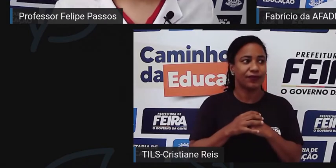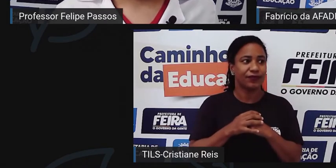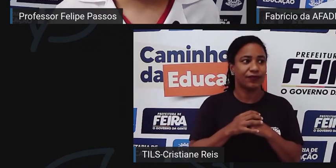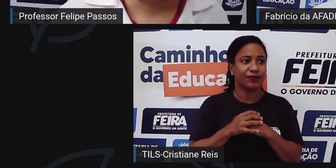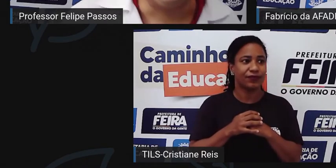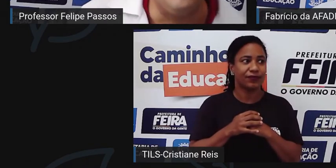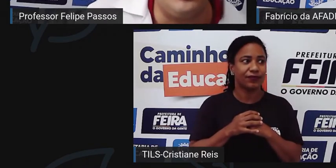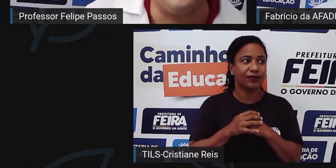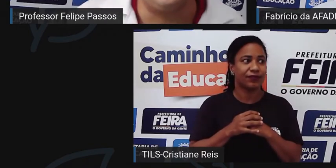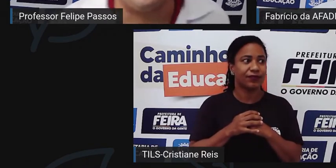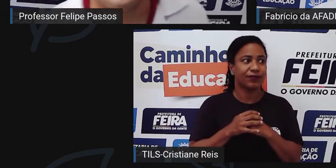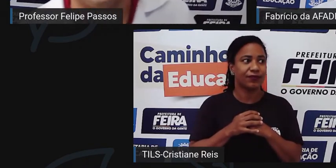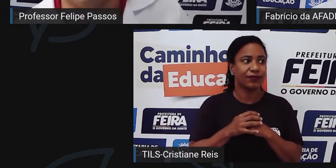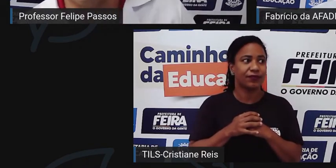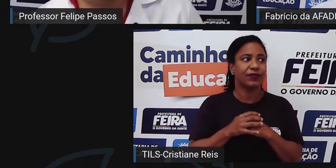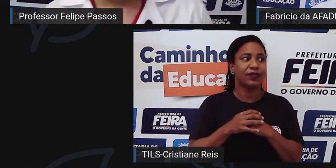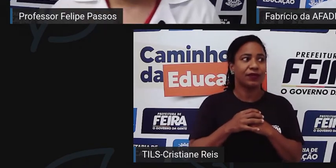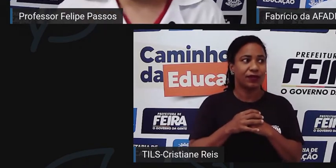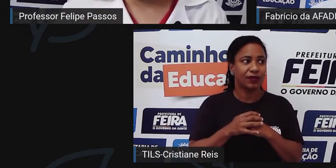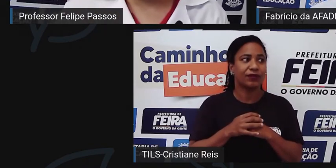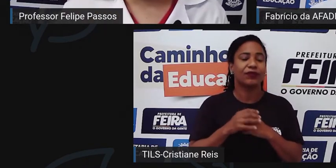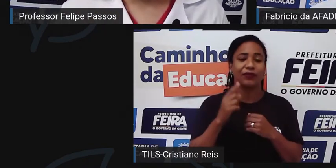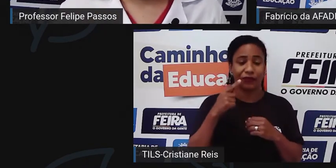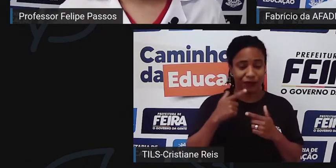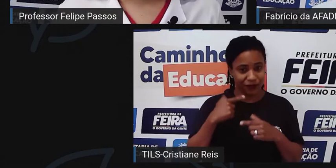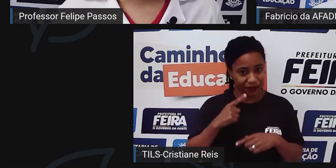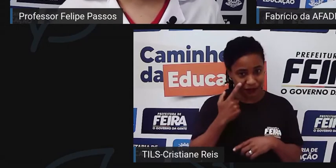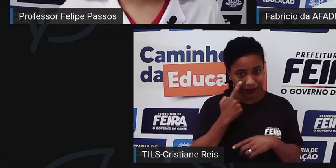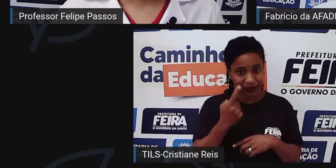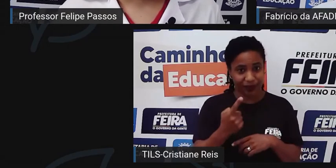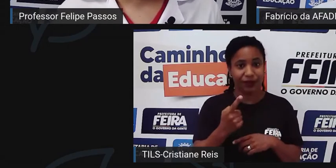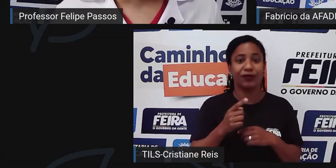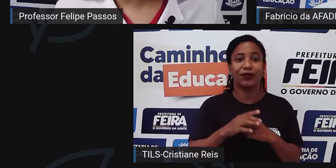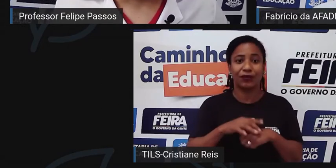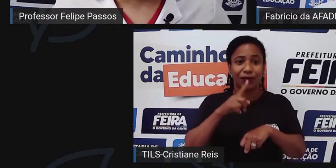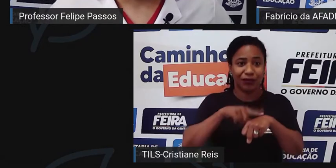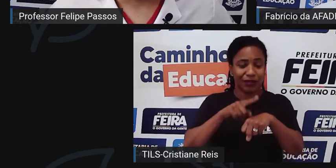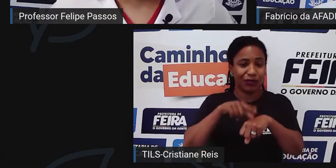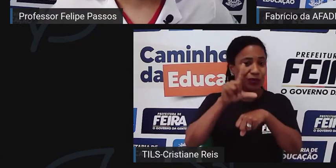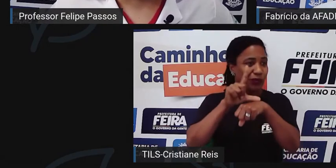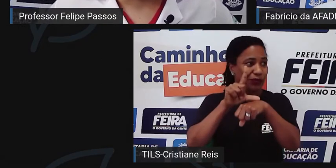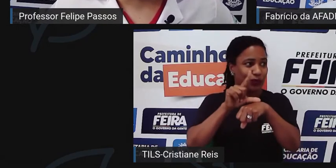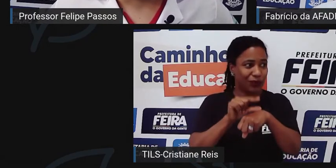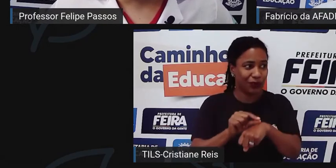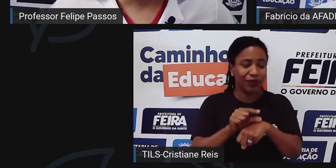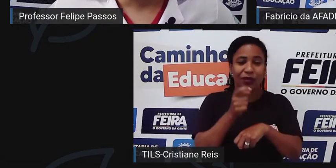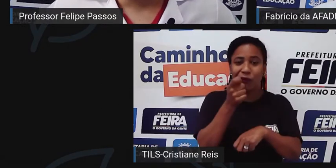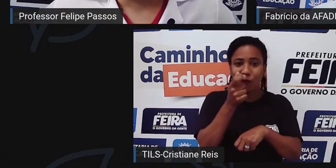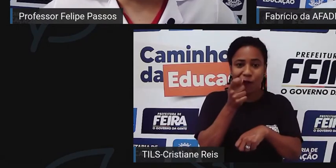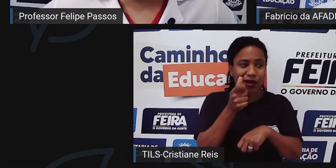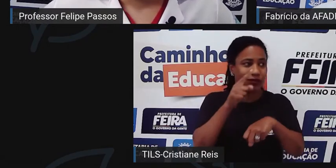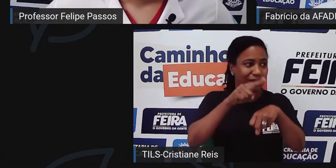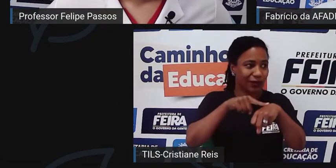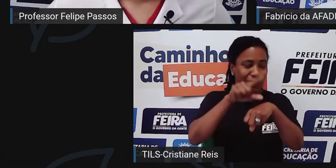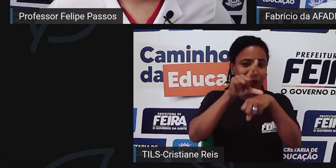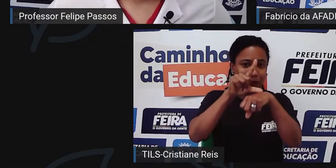Pois é, né? Então, que situação. Fabrício, nosso tempo, olha como passou rápido, já está quase acabando.